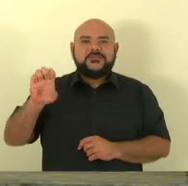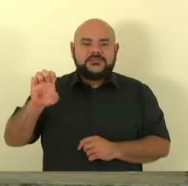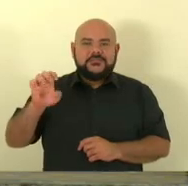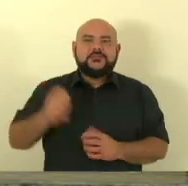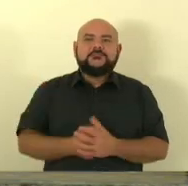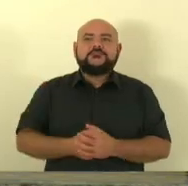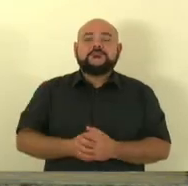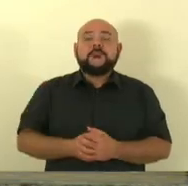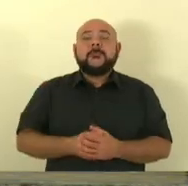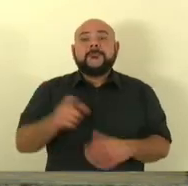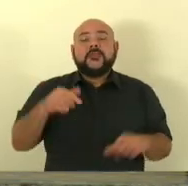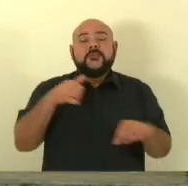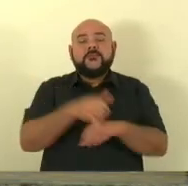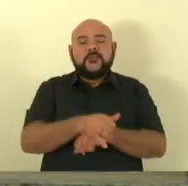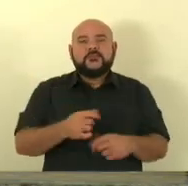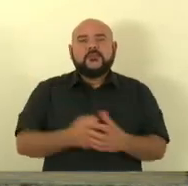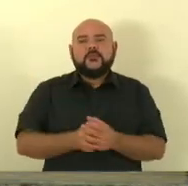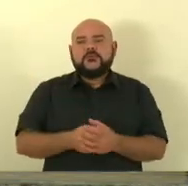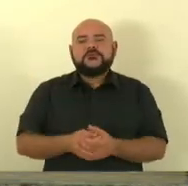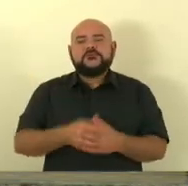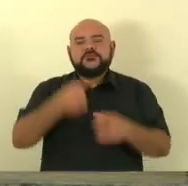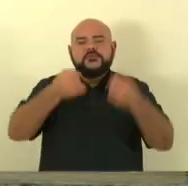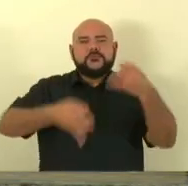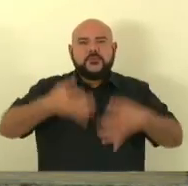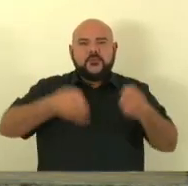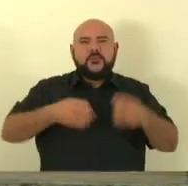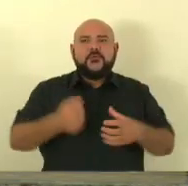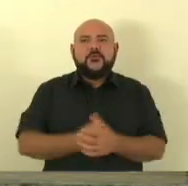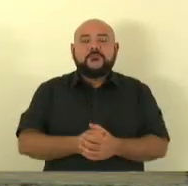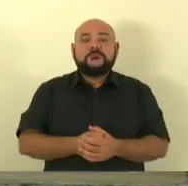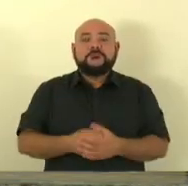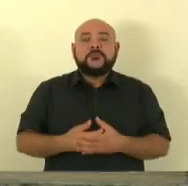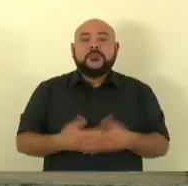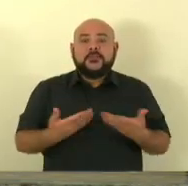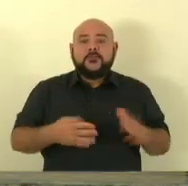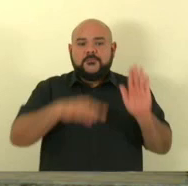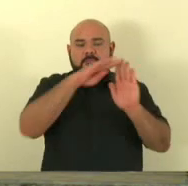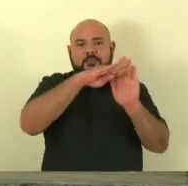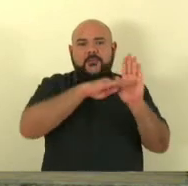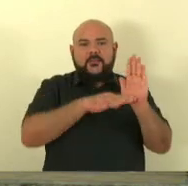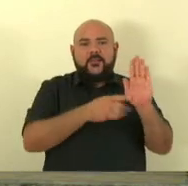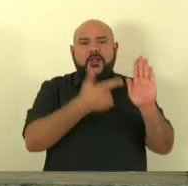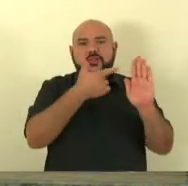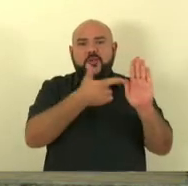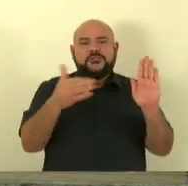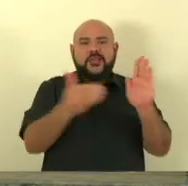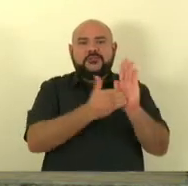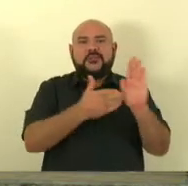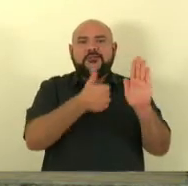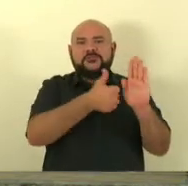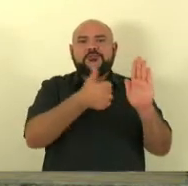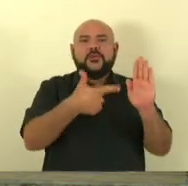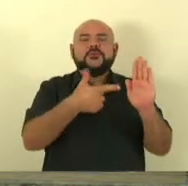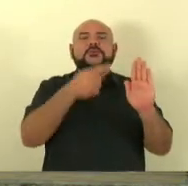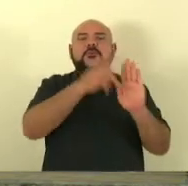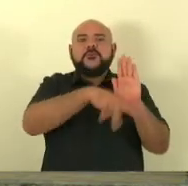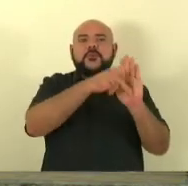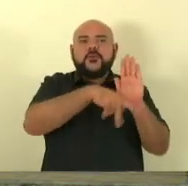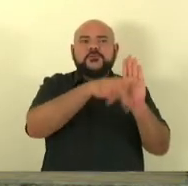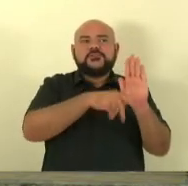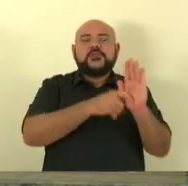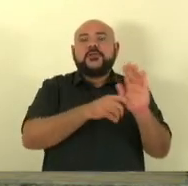2023. Justificada a ausência à Secretaria. Do item 2 ao item 12, tratam-se de projetos dos senhores e senhoras